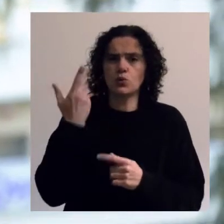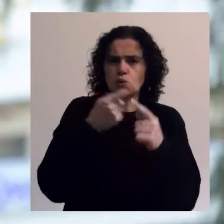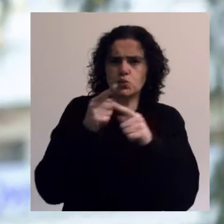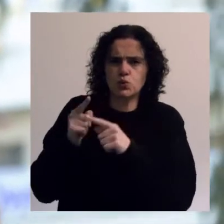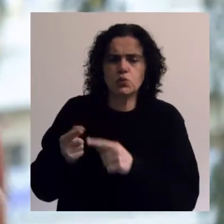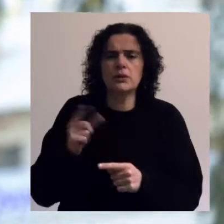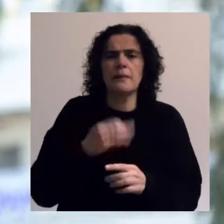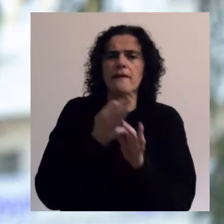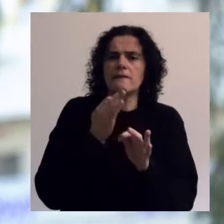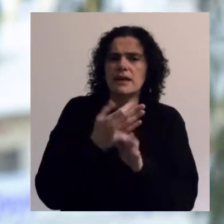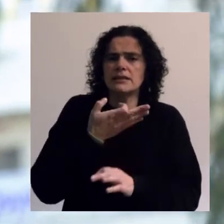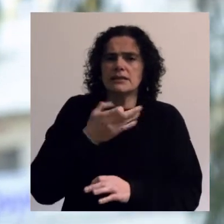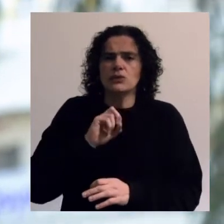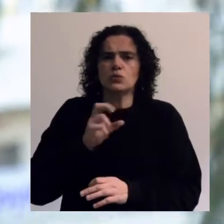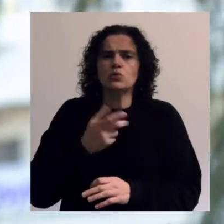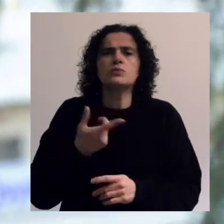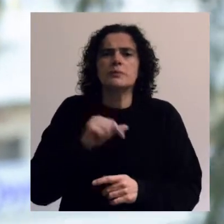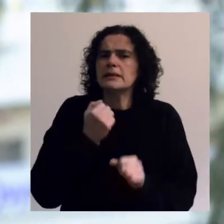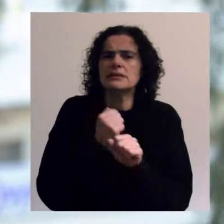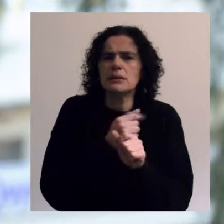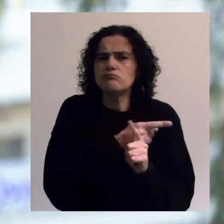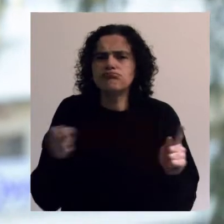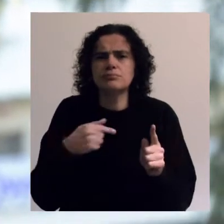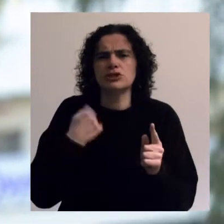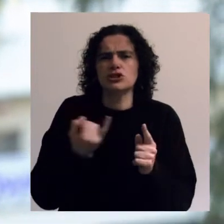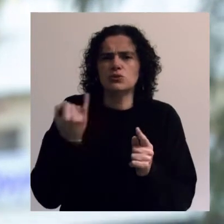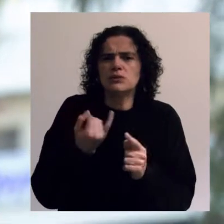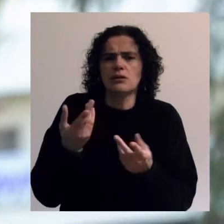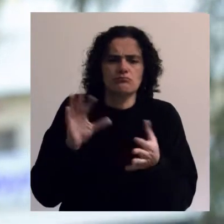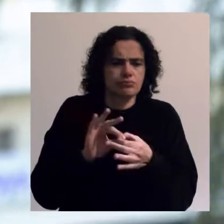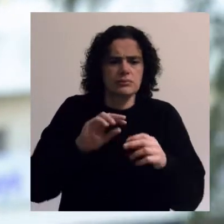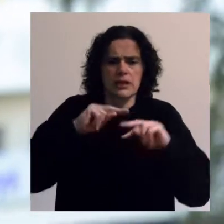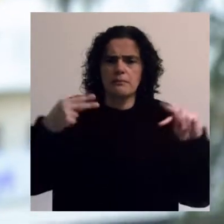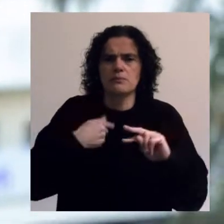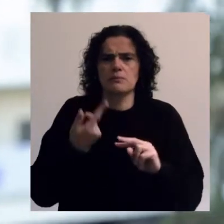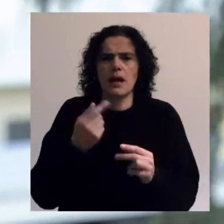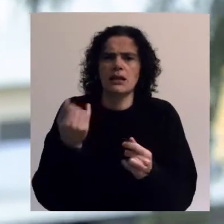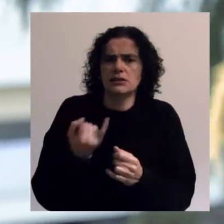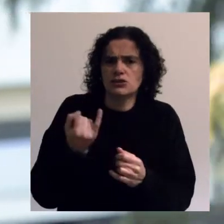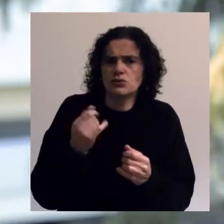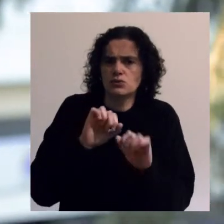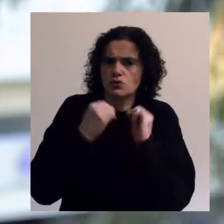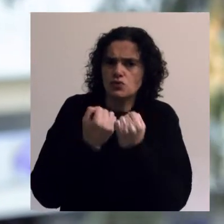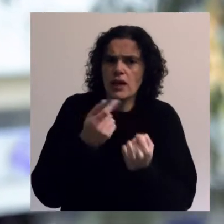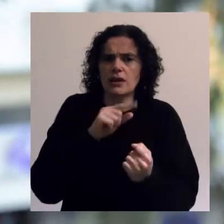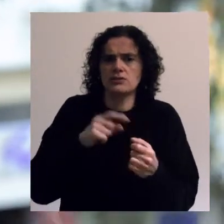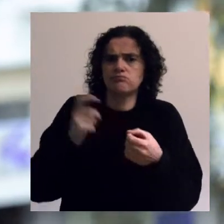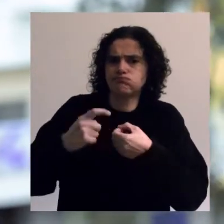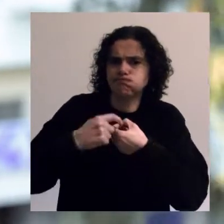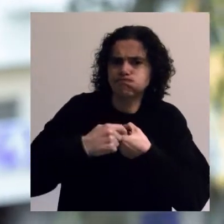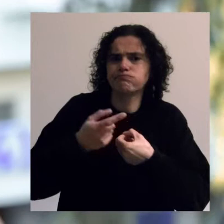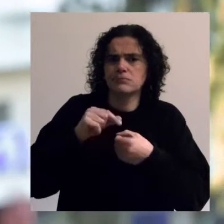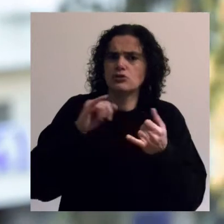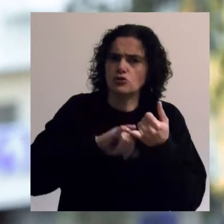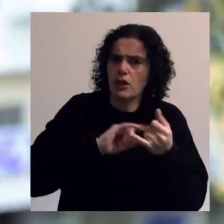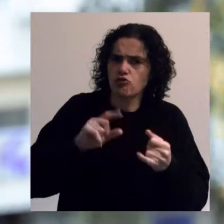Interculturalidade, as comemorações do 17 de outubro e todo o trabalho interstitucional com as câmaras municipais, as entidades sociais, nossas